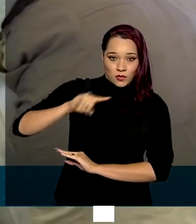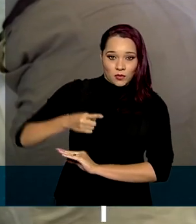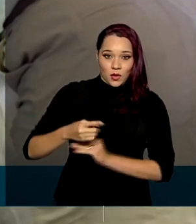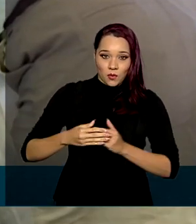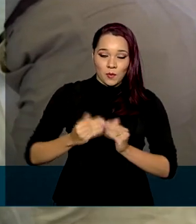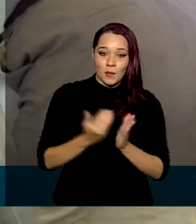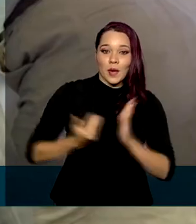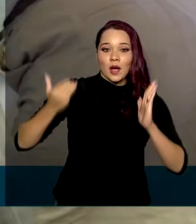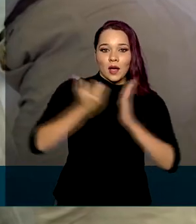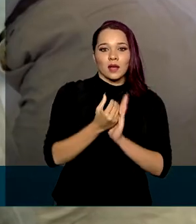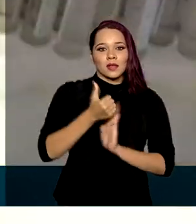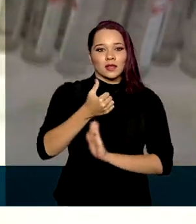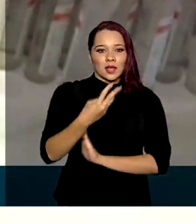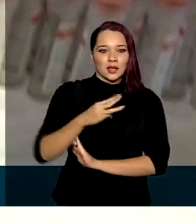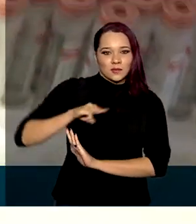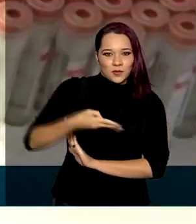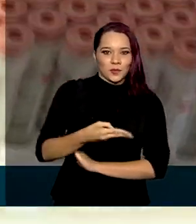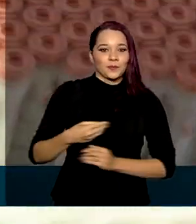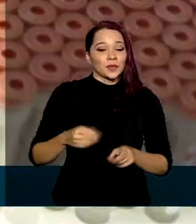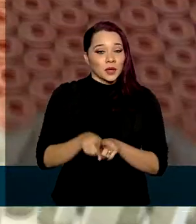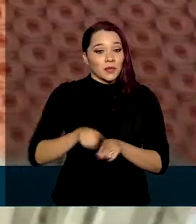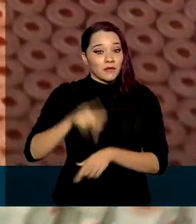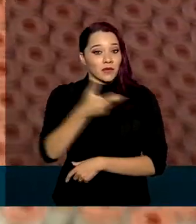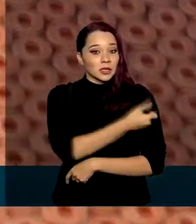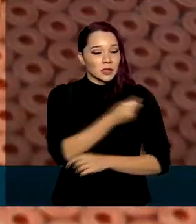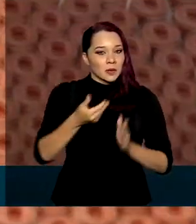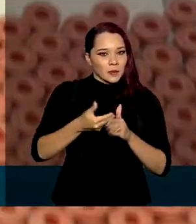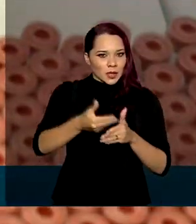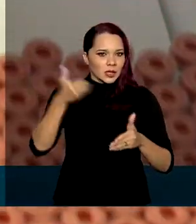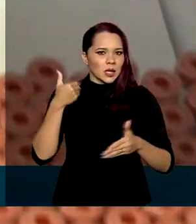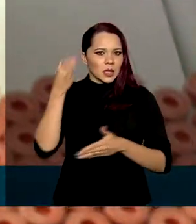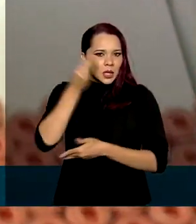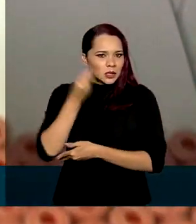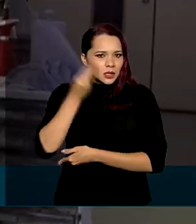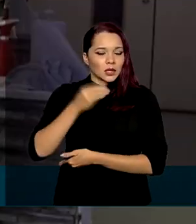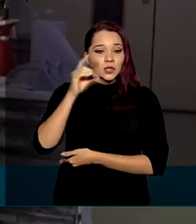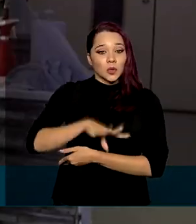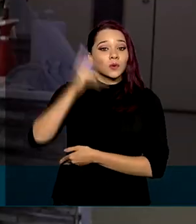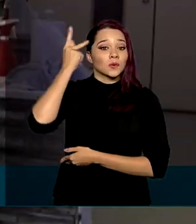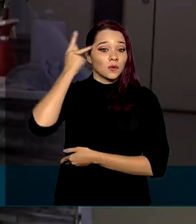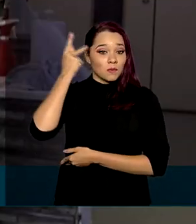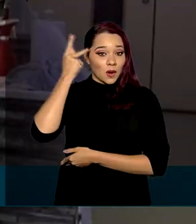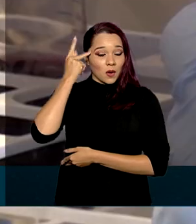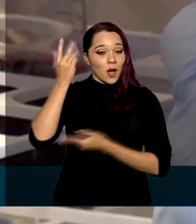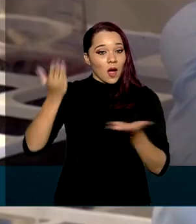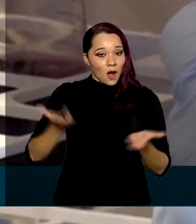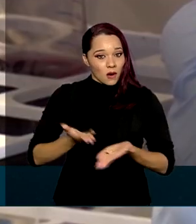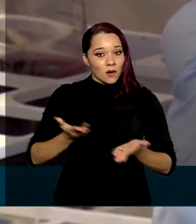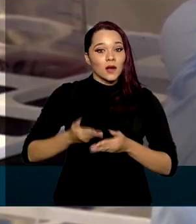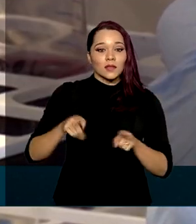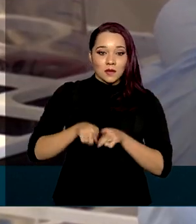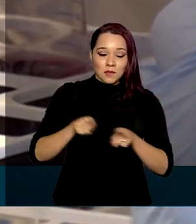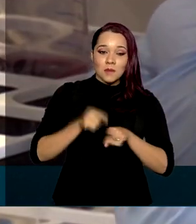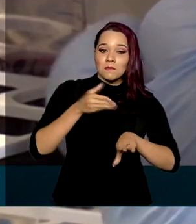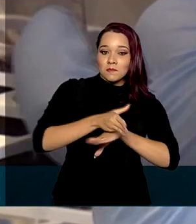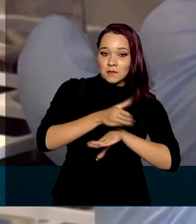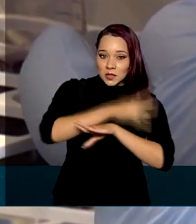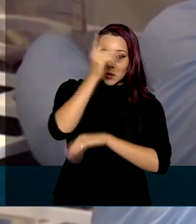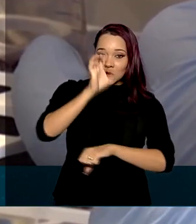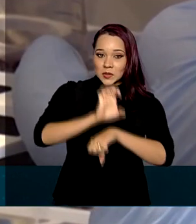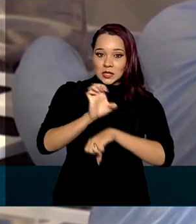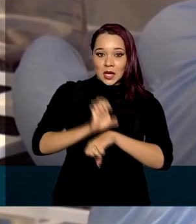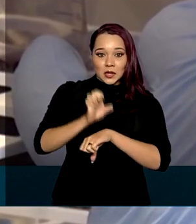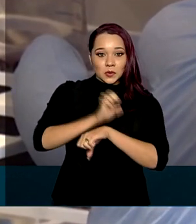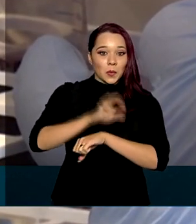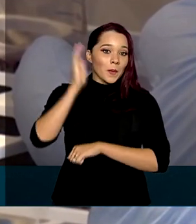pessoas. Além disso, a vacina, que antes era testada apenas em São Paulo, terá a participação de pessoas dos estados